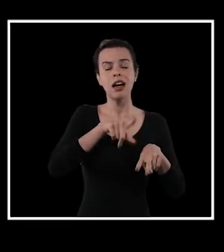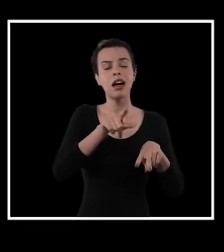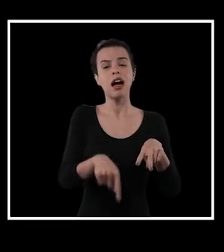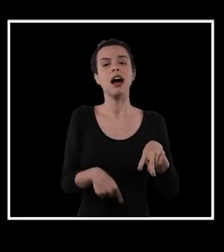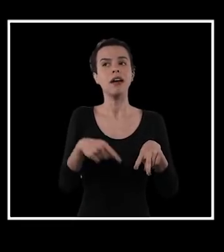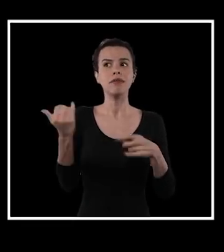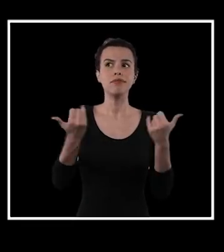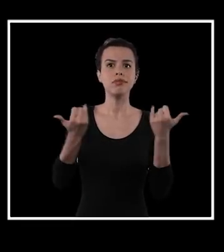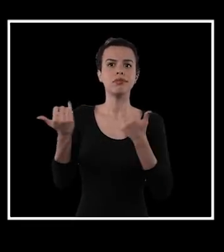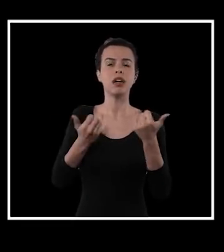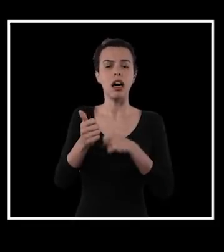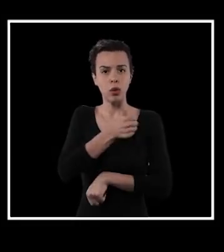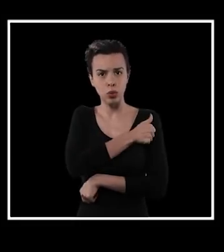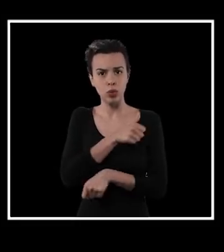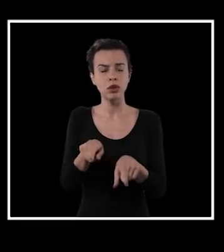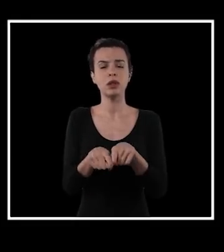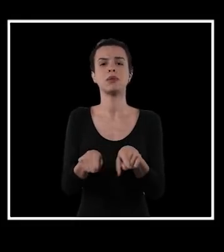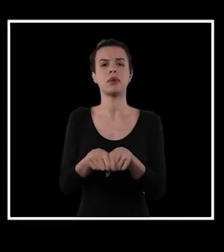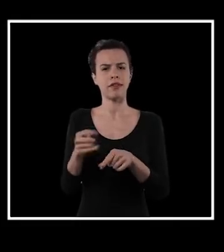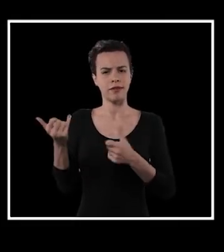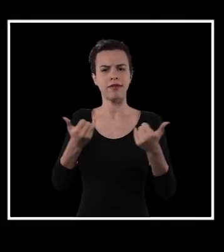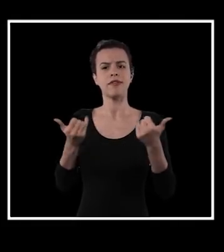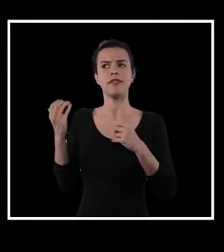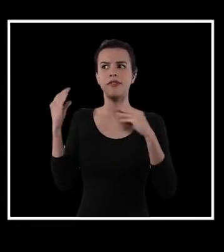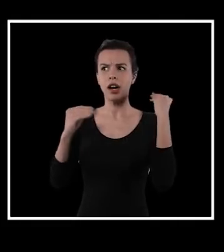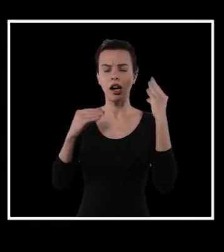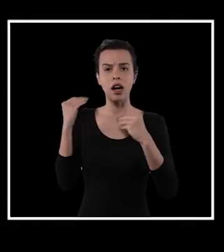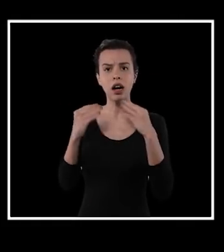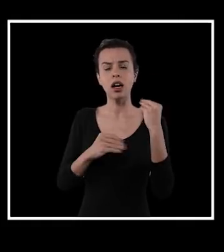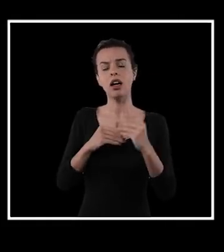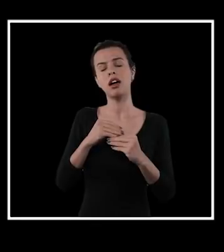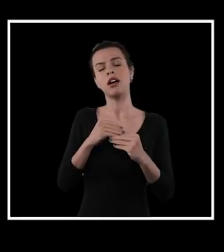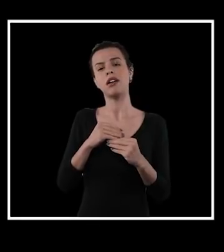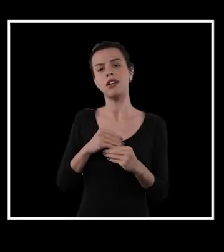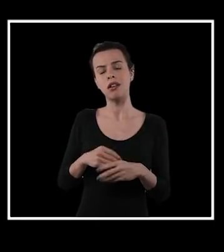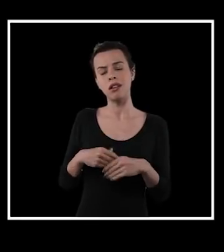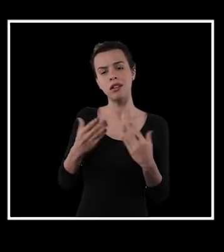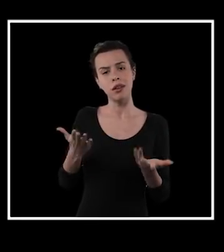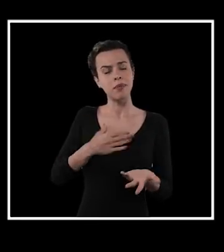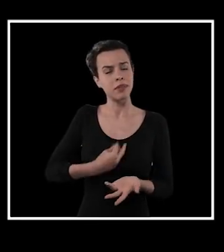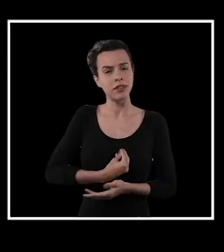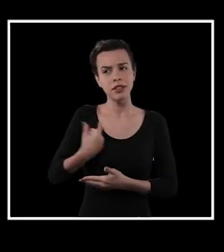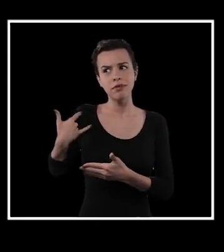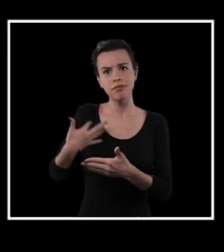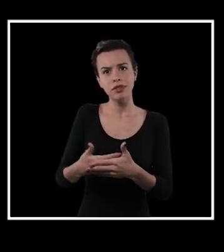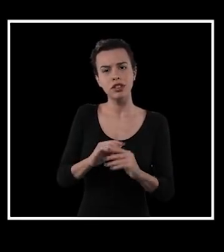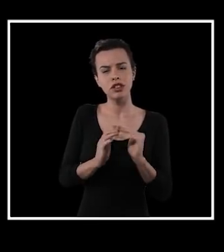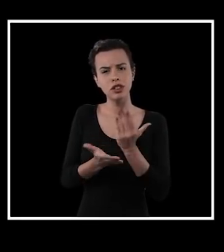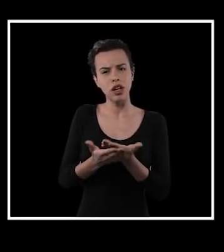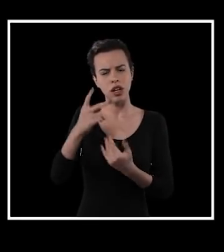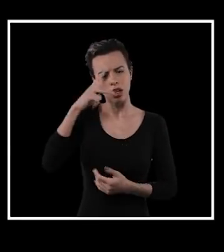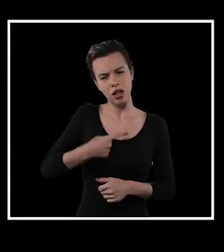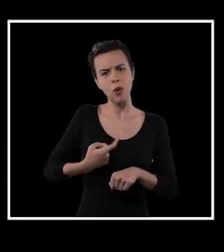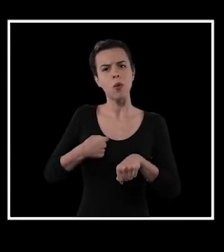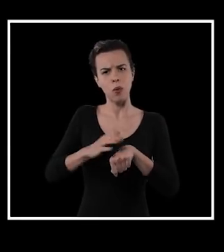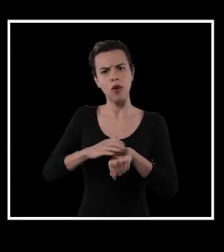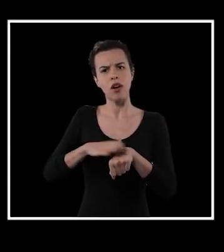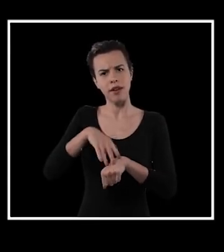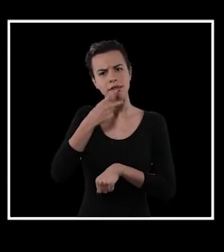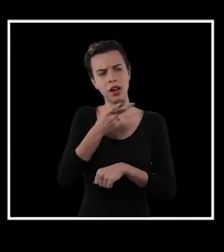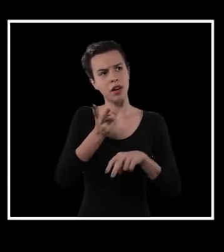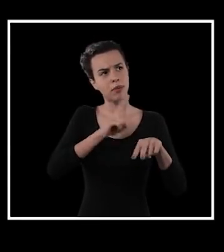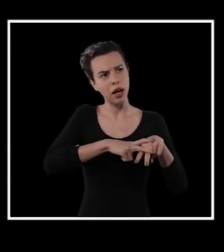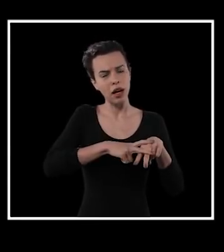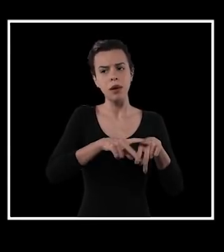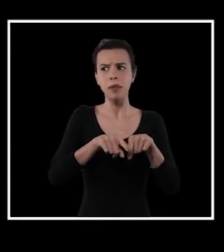estrutura de um presídio, por exemplo. Isso é um negócio que a gente ouve muito dos próprios alunos dentro da escola. Então, toda a minha vida escolar,